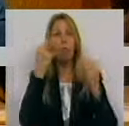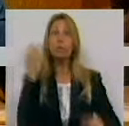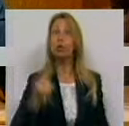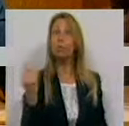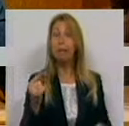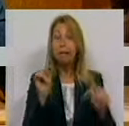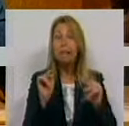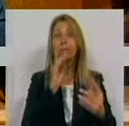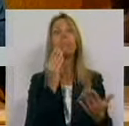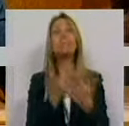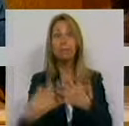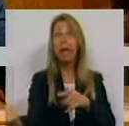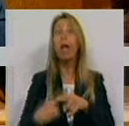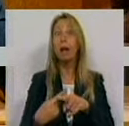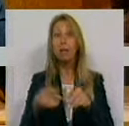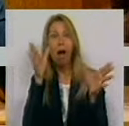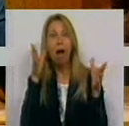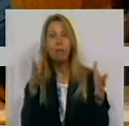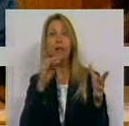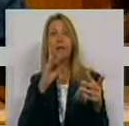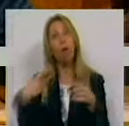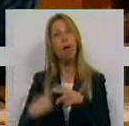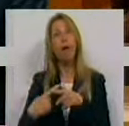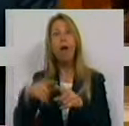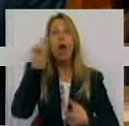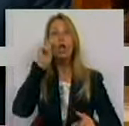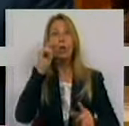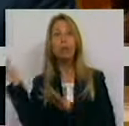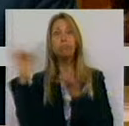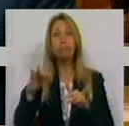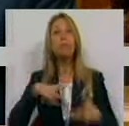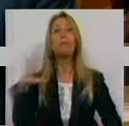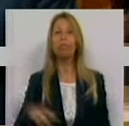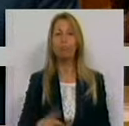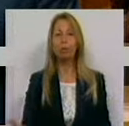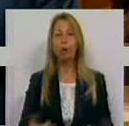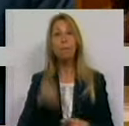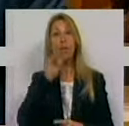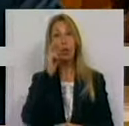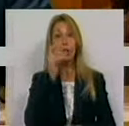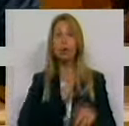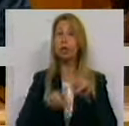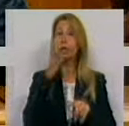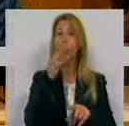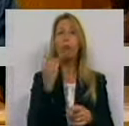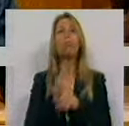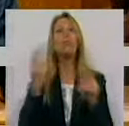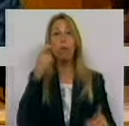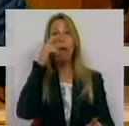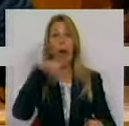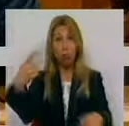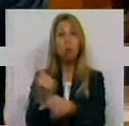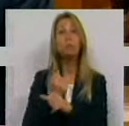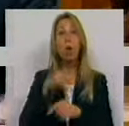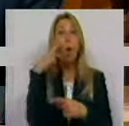que captam a atenção e trazem turistas. Senhoras e senhores deputados, porque o cliente, o visitante